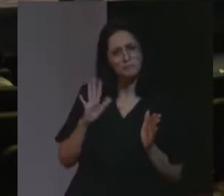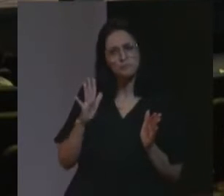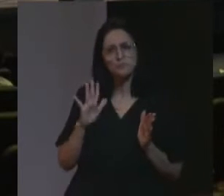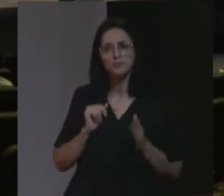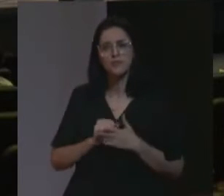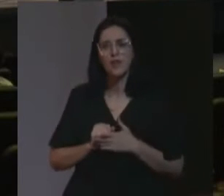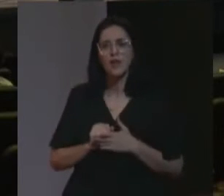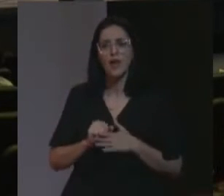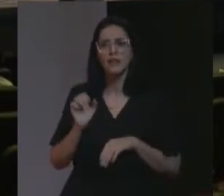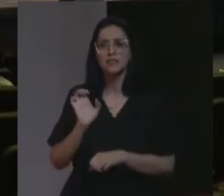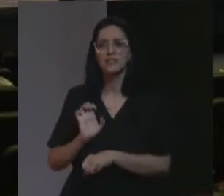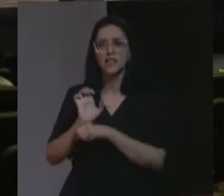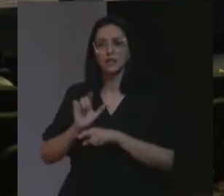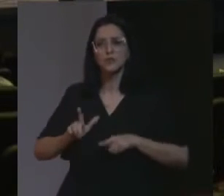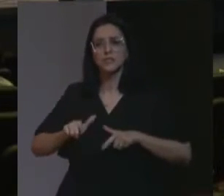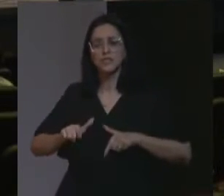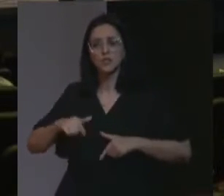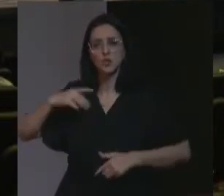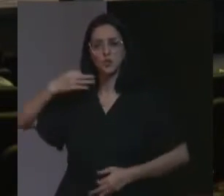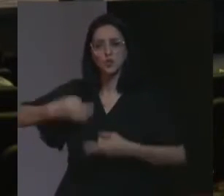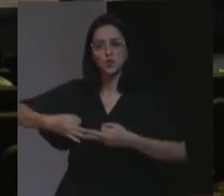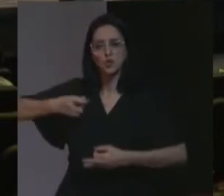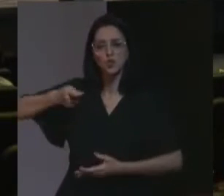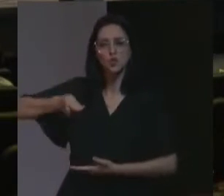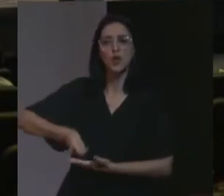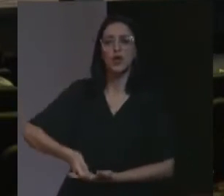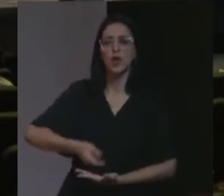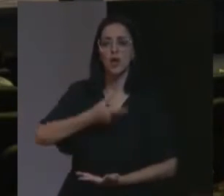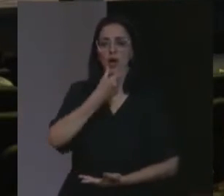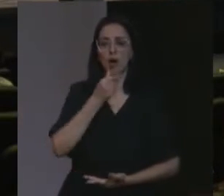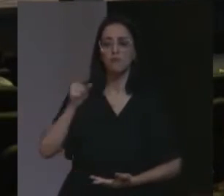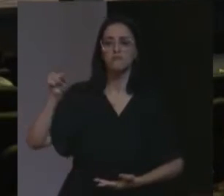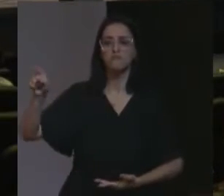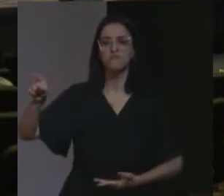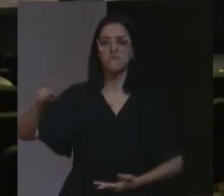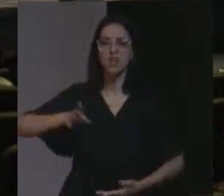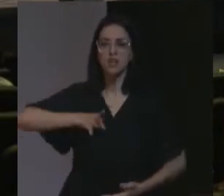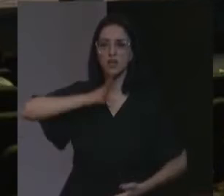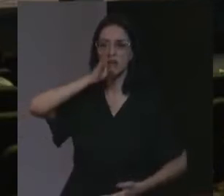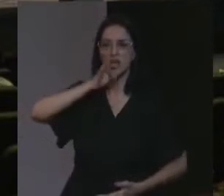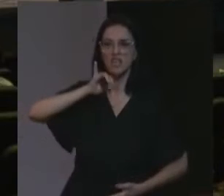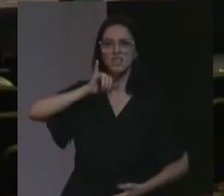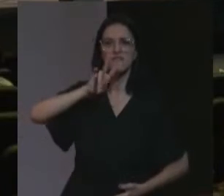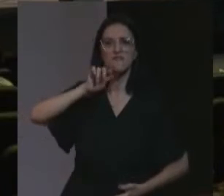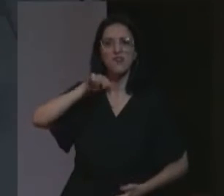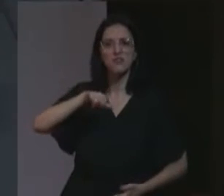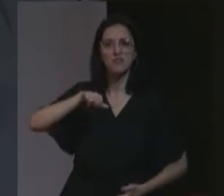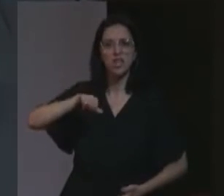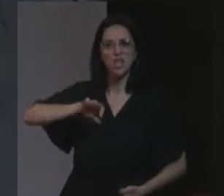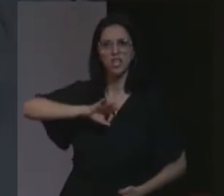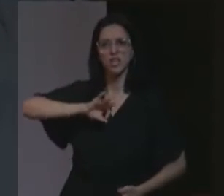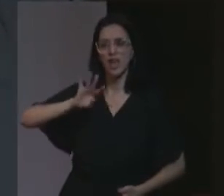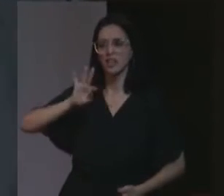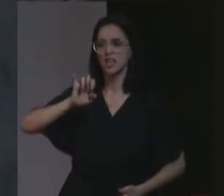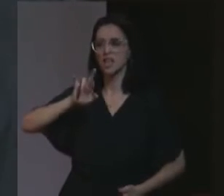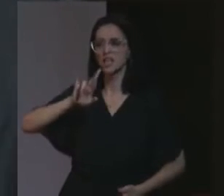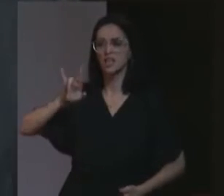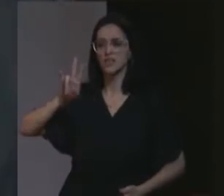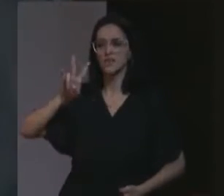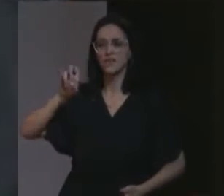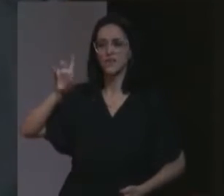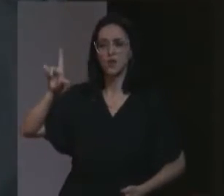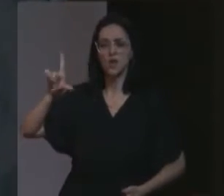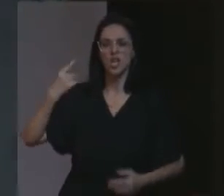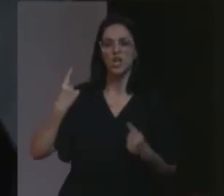o Estado de Israel, teve que julgar, um homem, que era acusado, de ser Ivan, o terrível, que era um